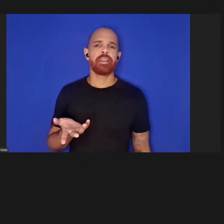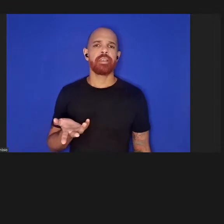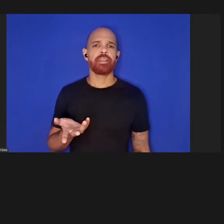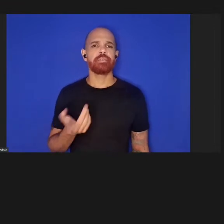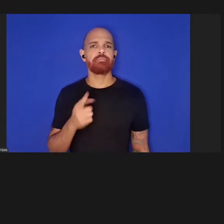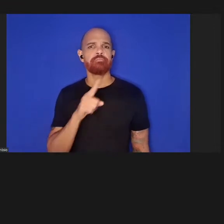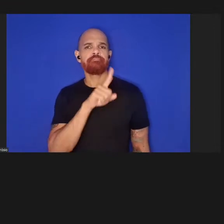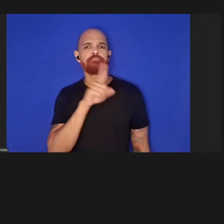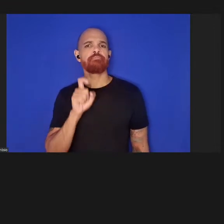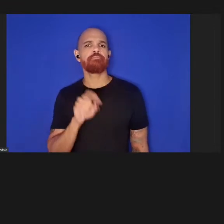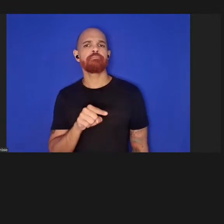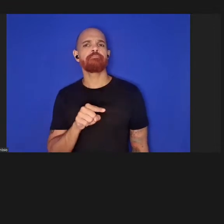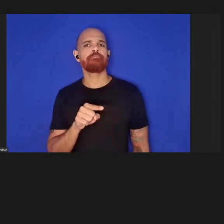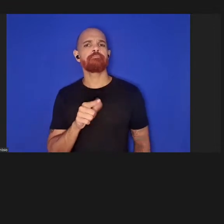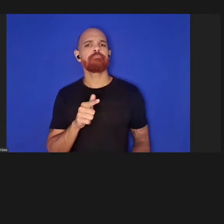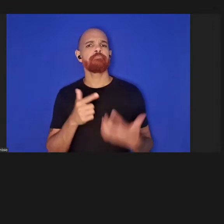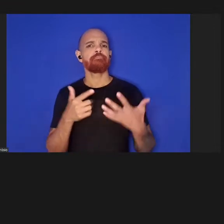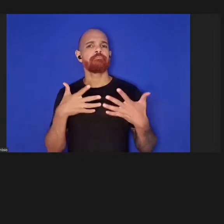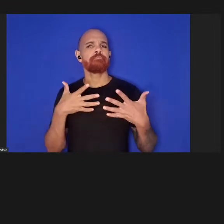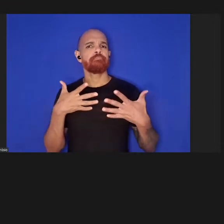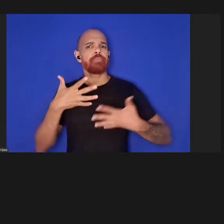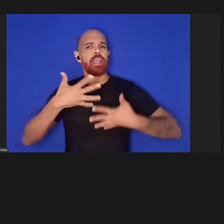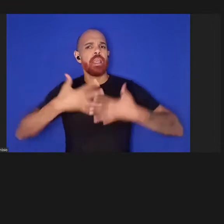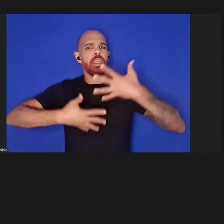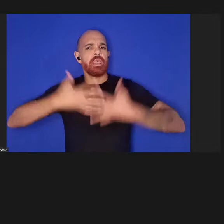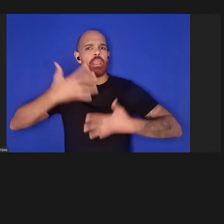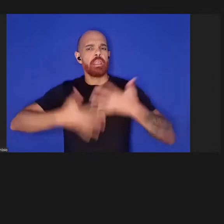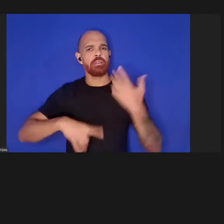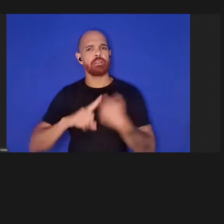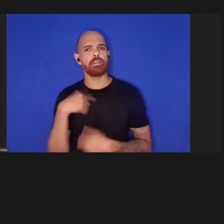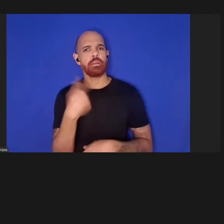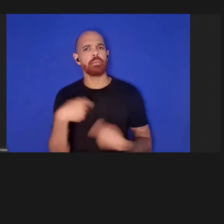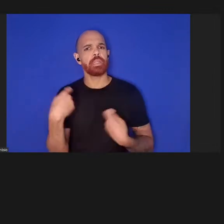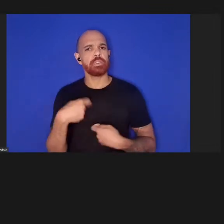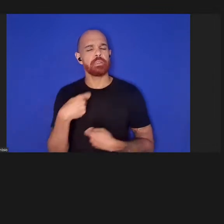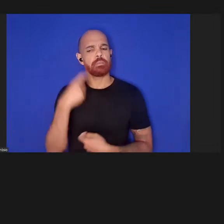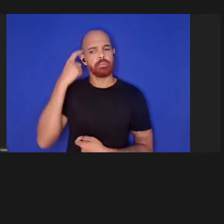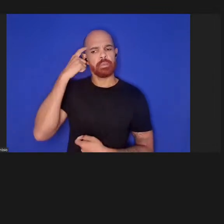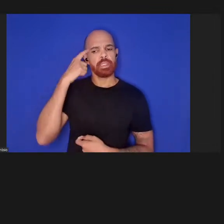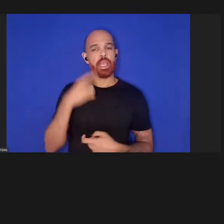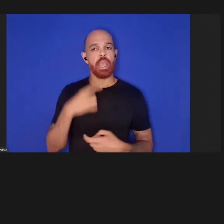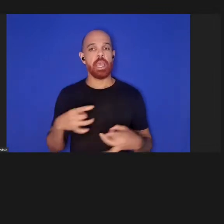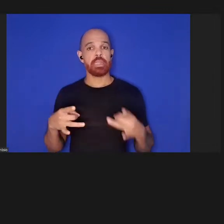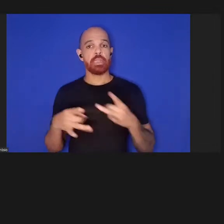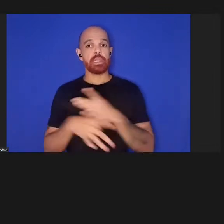permanente que todos nós devemos levar em consideração que é a integridade científica.